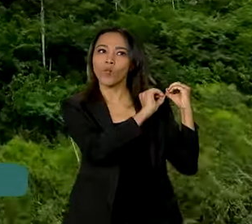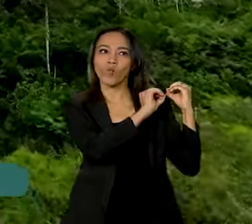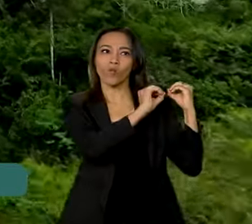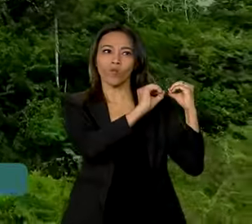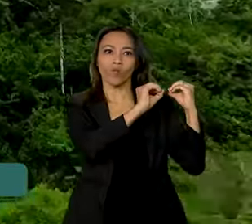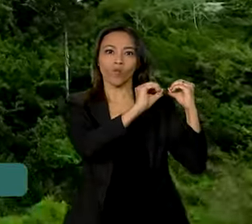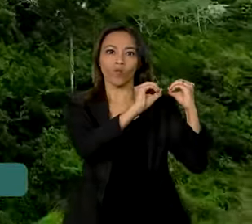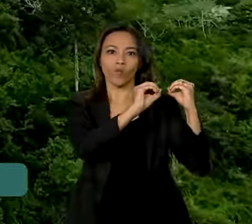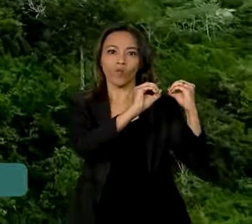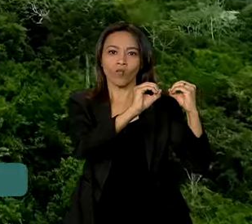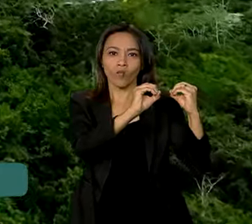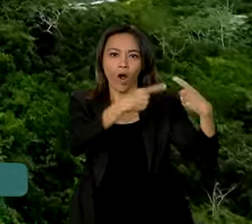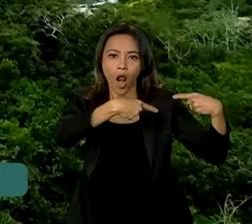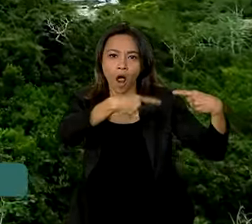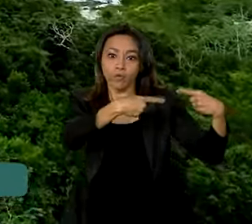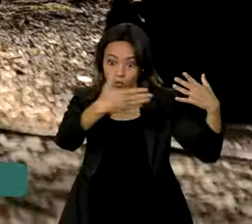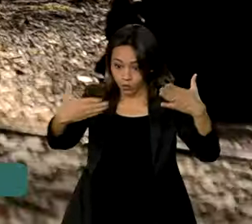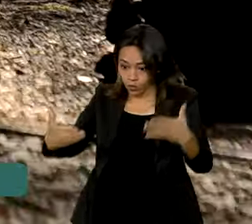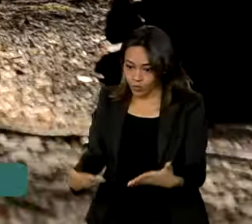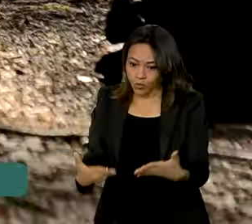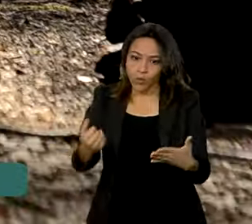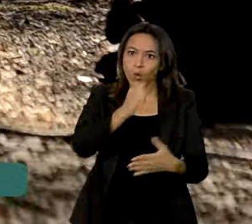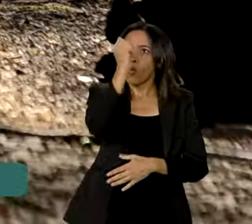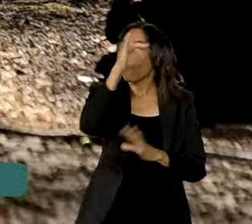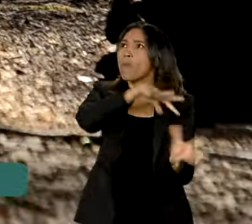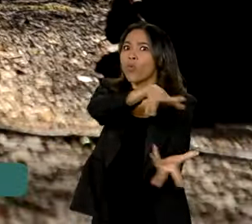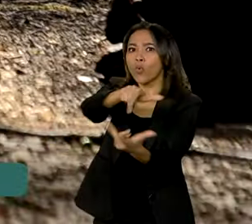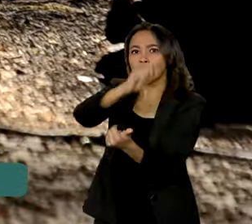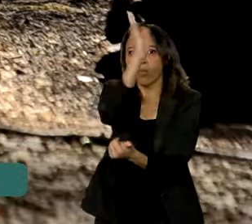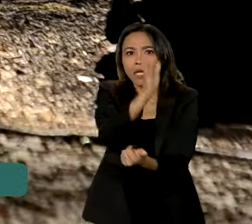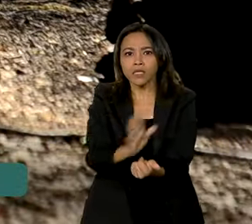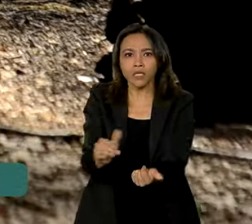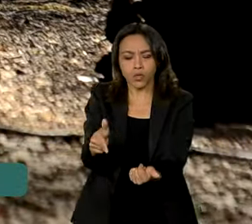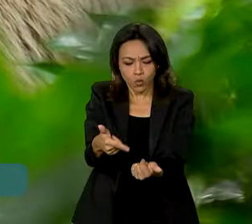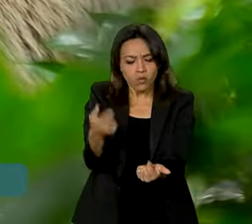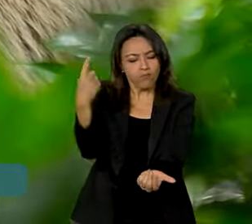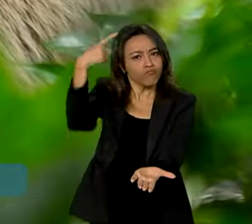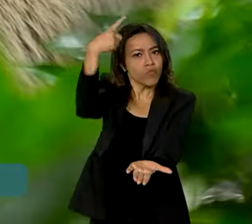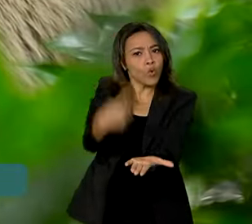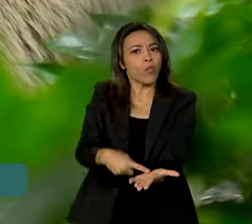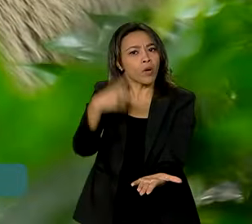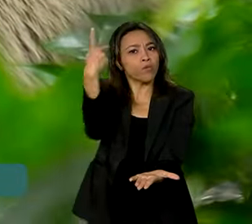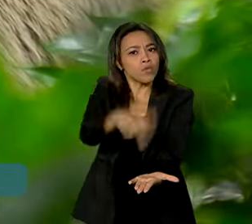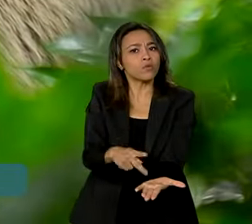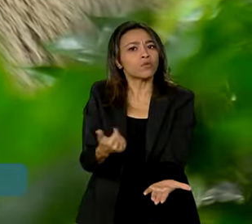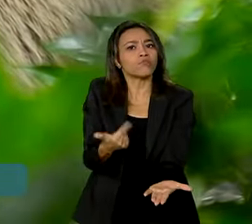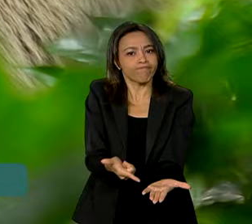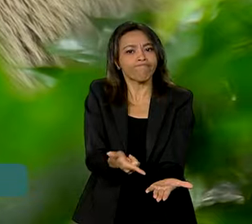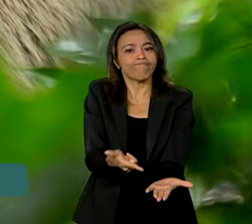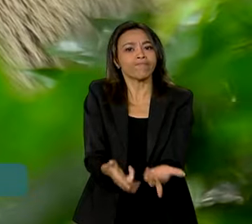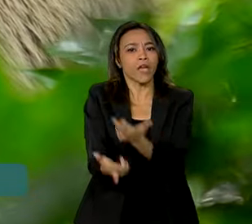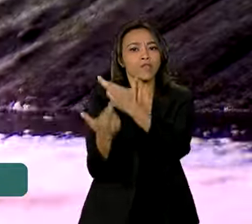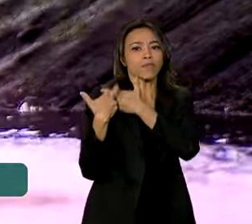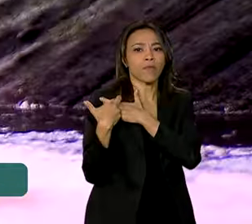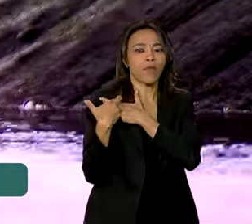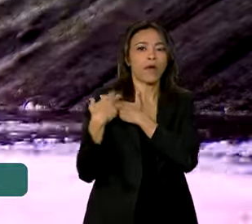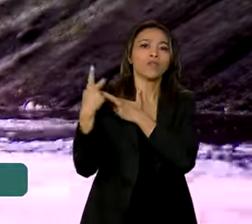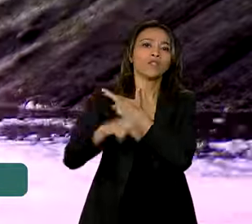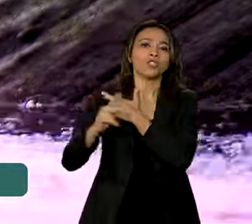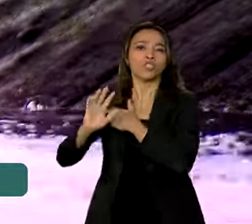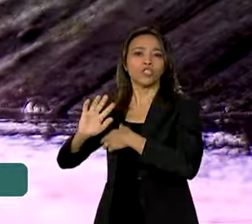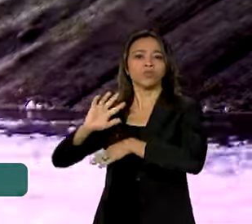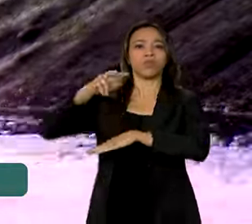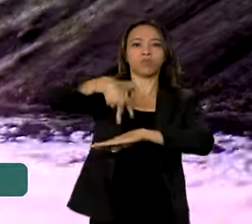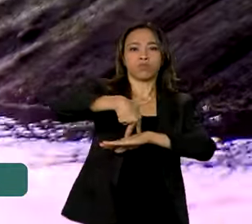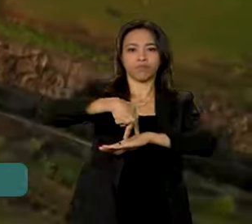esperava que o país que abriga a maior biodiversidade do planeta fizesse sua lição de casa. E também assumisse seu lugar